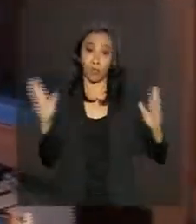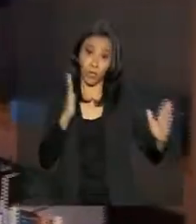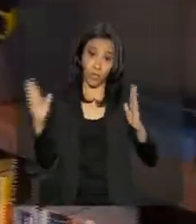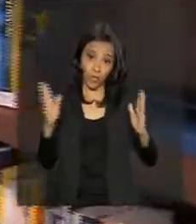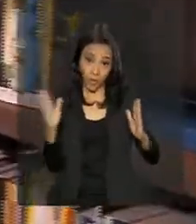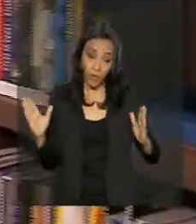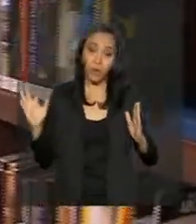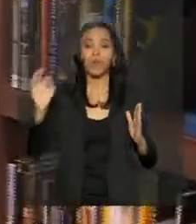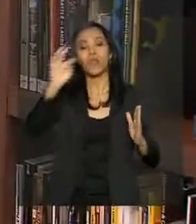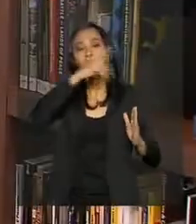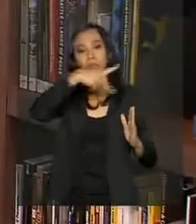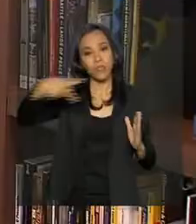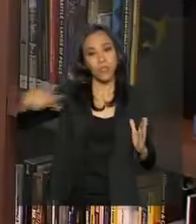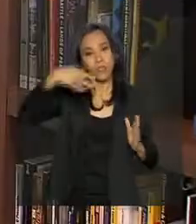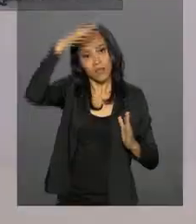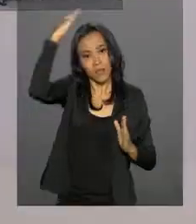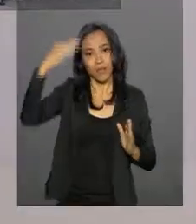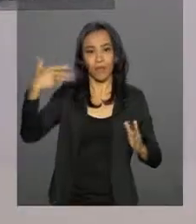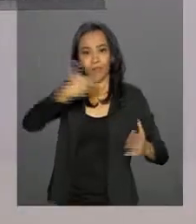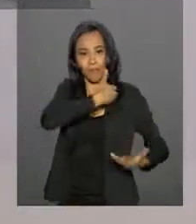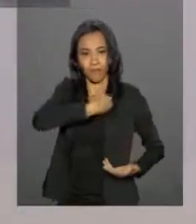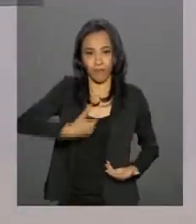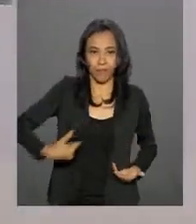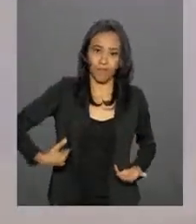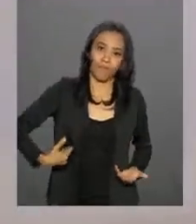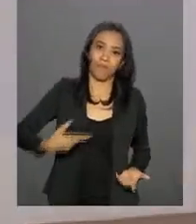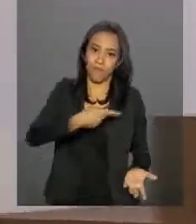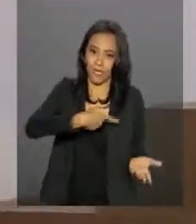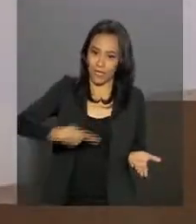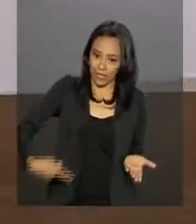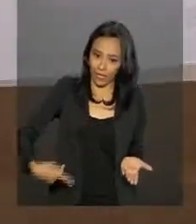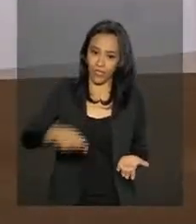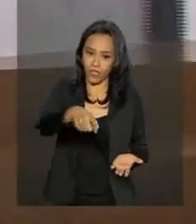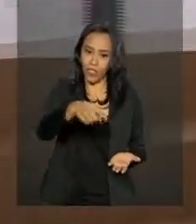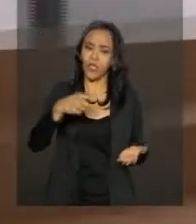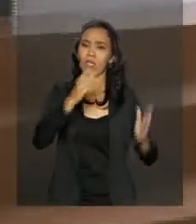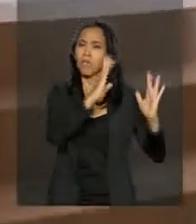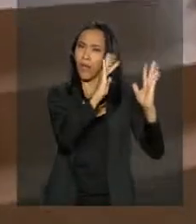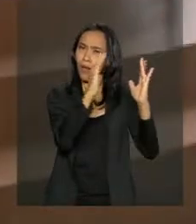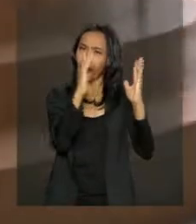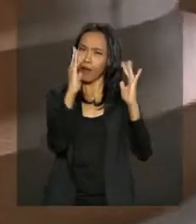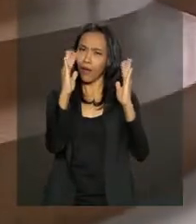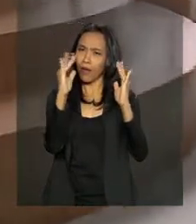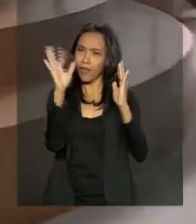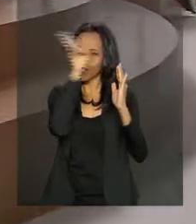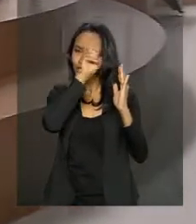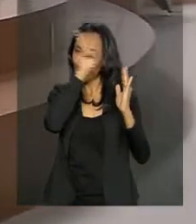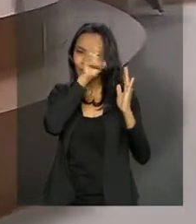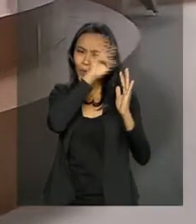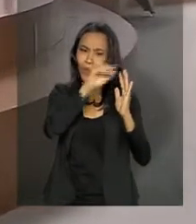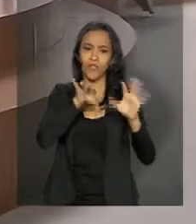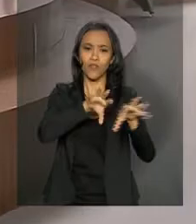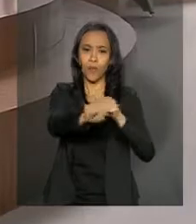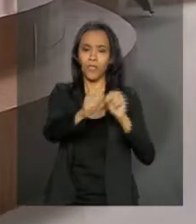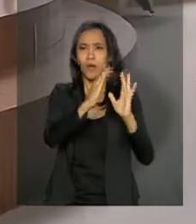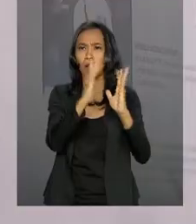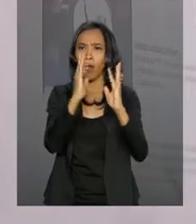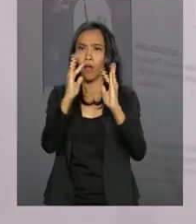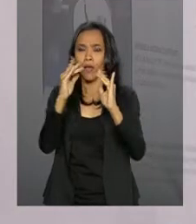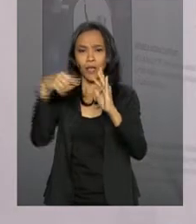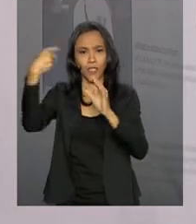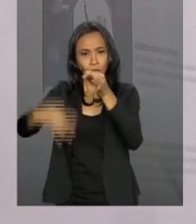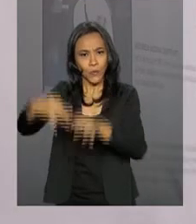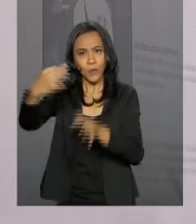esteve à frente do governo brasileiro. Uma linha do tempo faz um breve relato das carreiras acadêmica, jurídica e